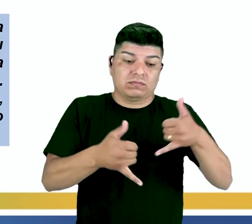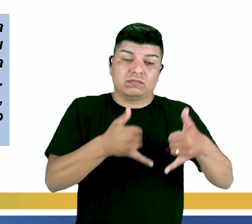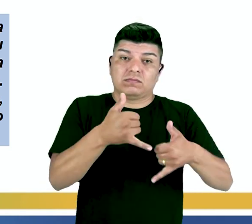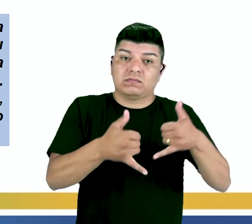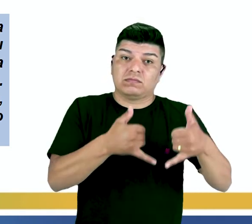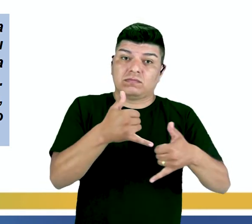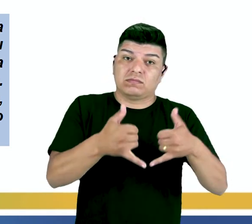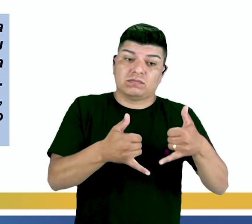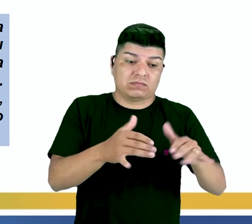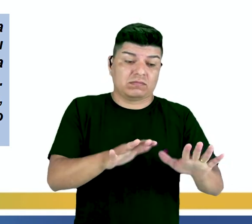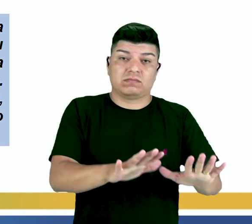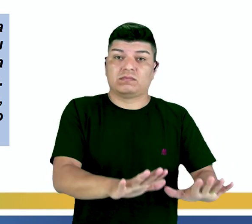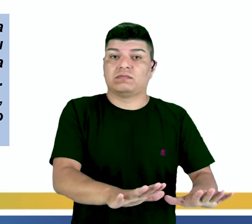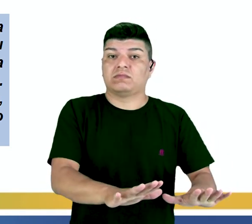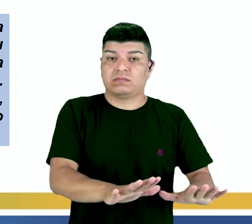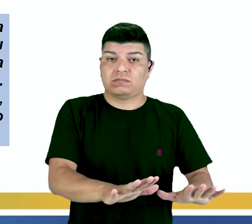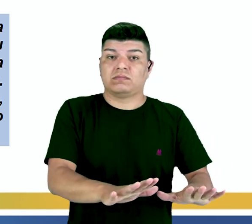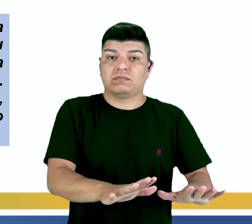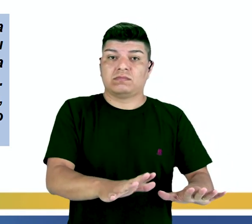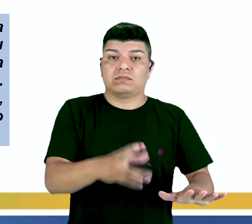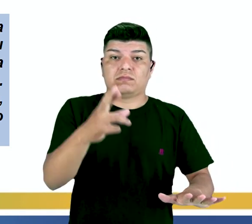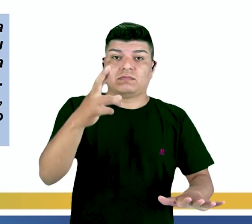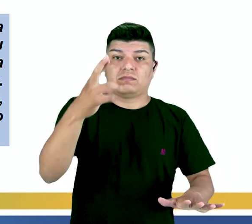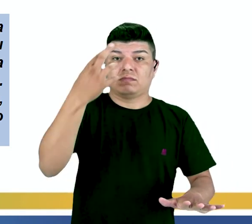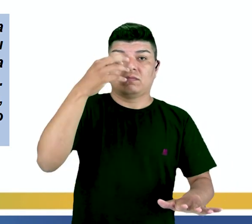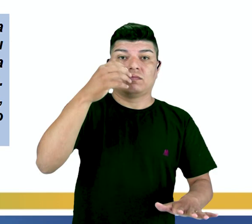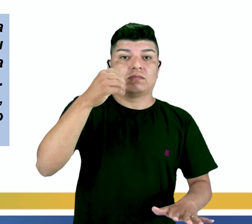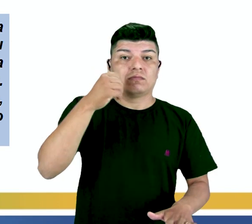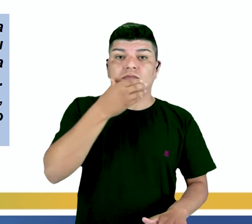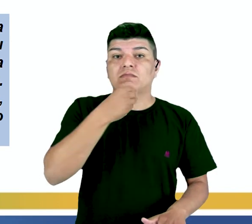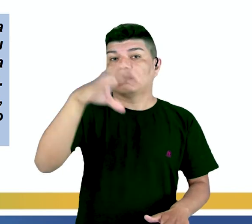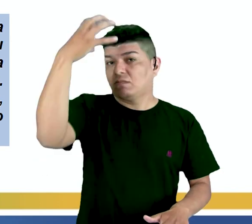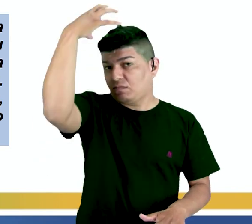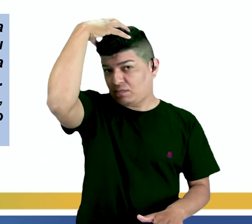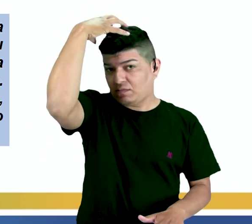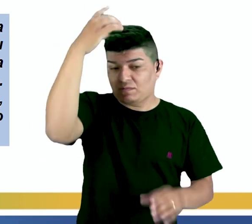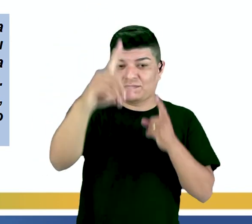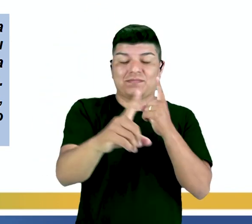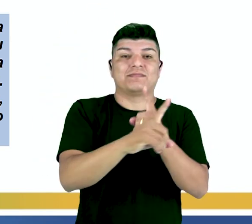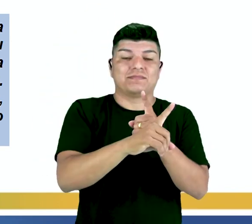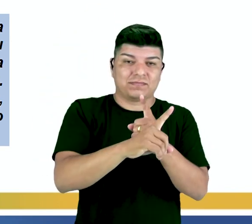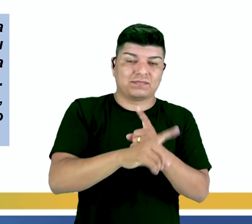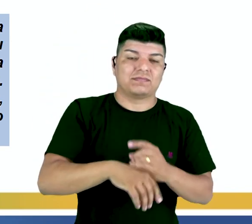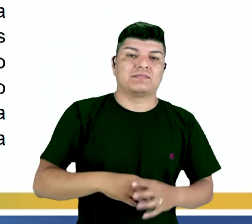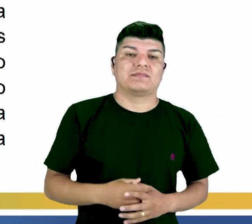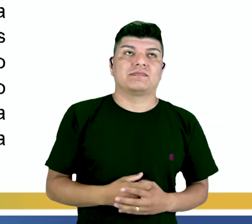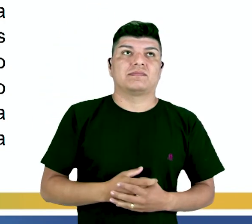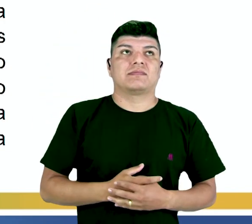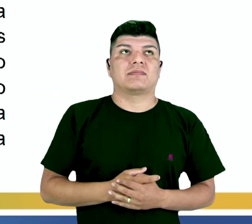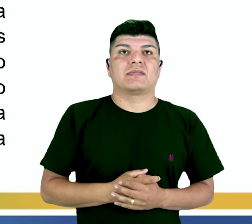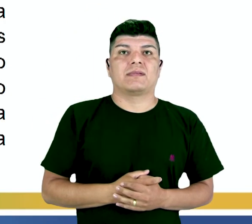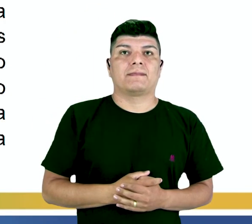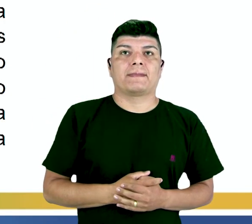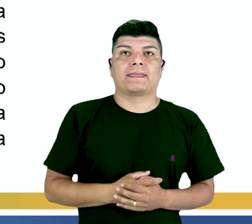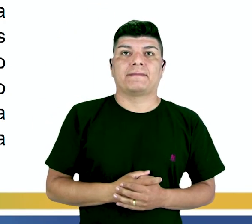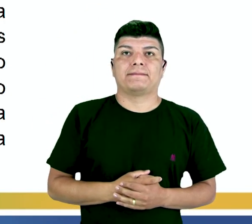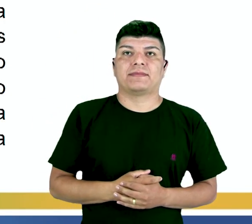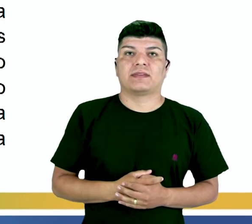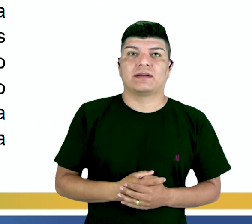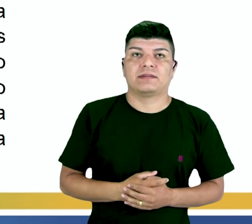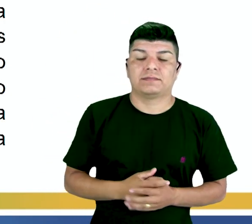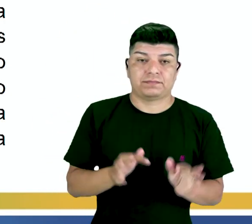cristal ficar ali para que o príncipe encontrasse ela no decorrer da narrativa. Então, para